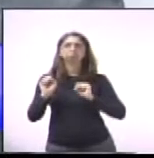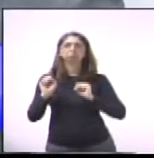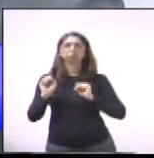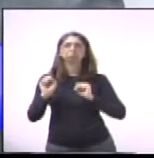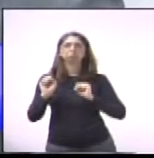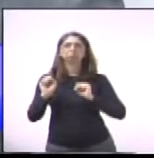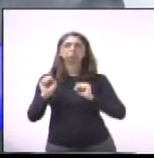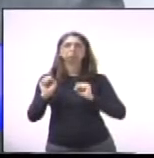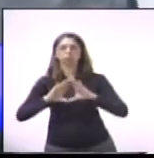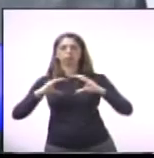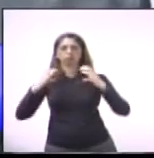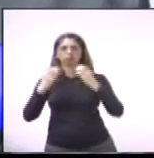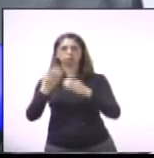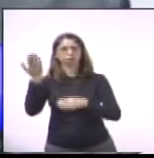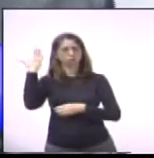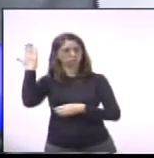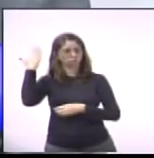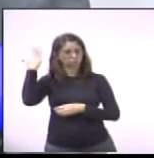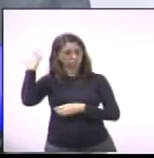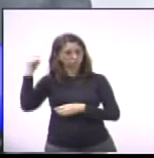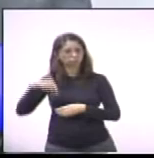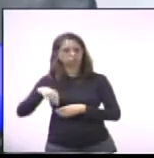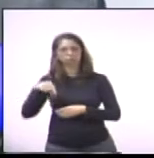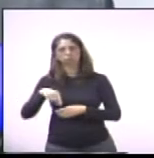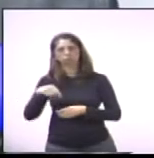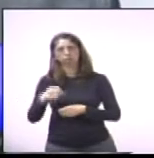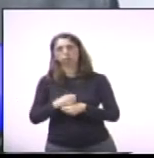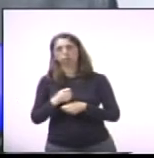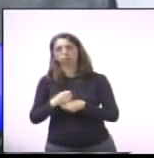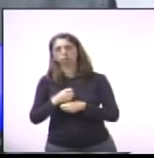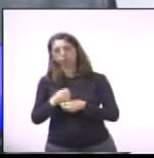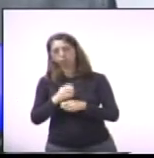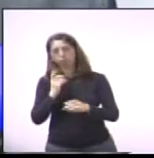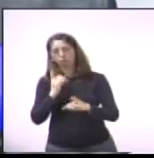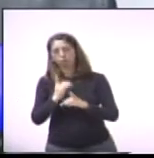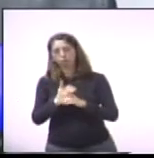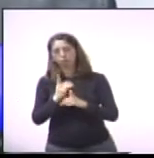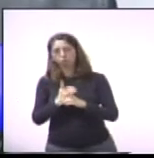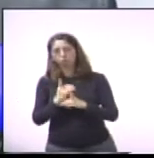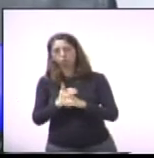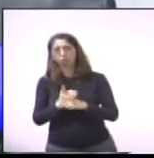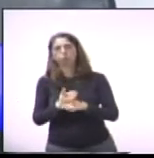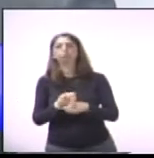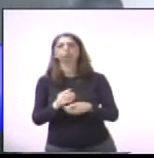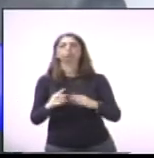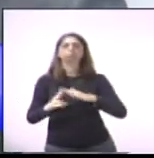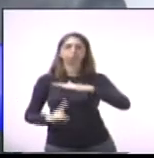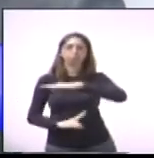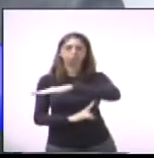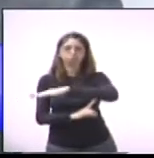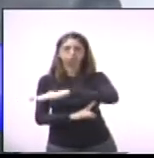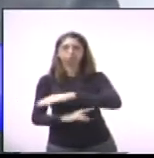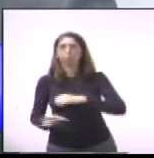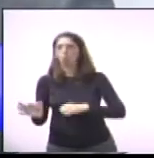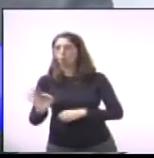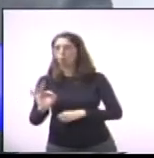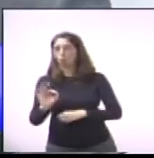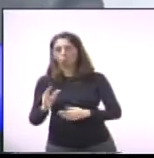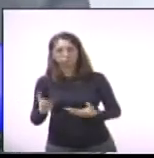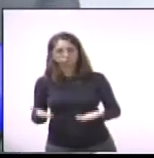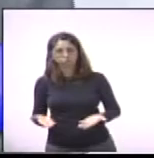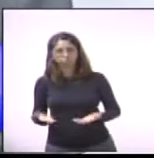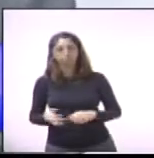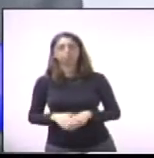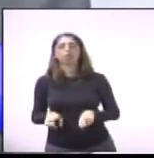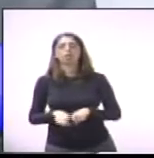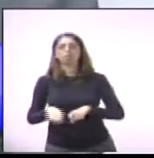também nessa sessão, a questão da revitalização da área central. E também me foi levantada algumas situações sobre a operação do tapa-buraco, especialmente